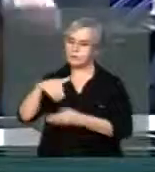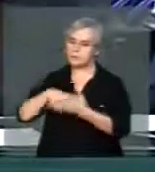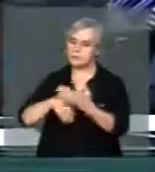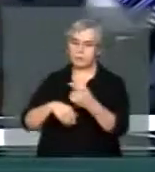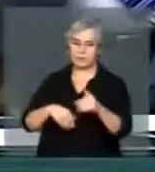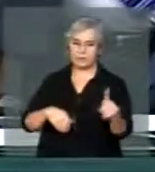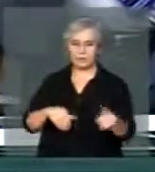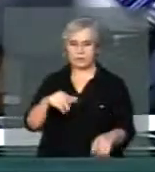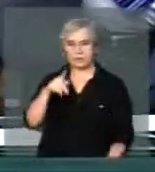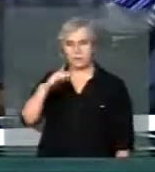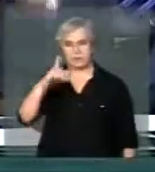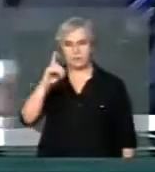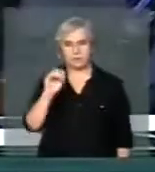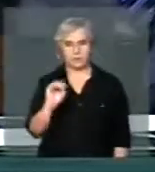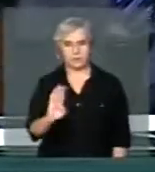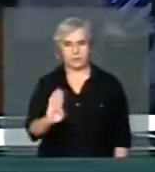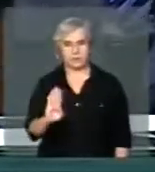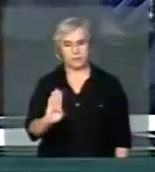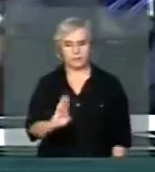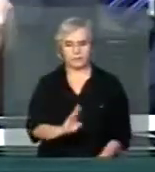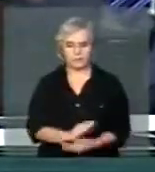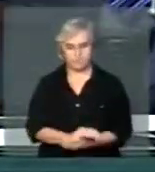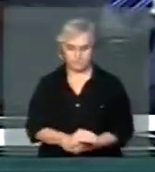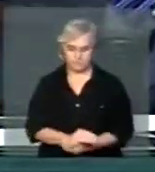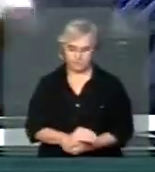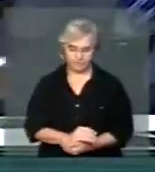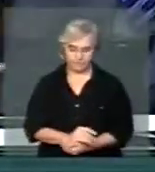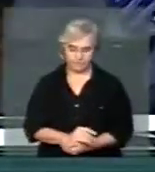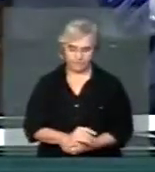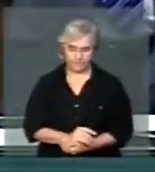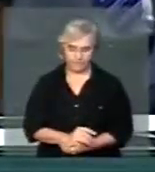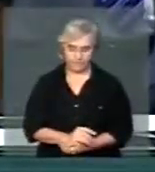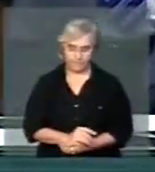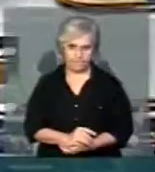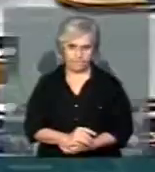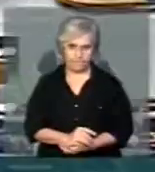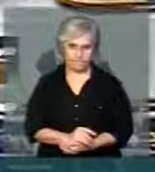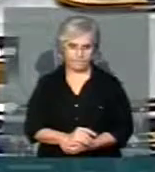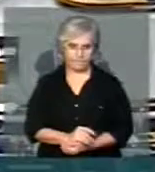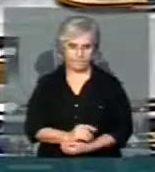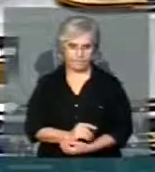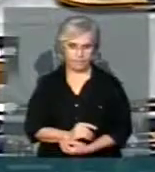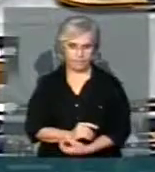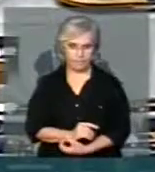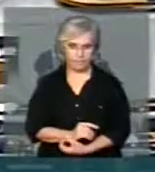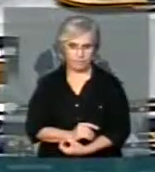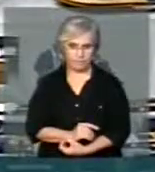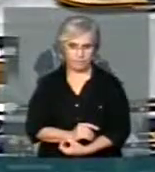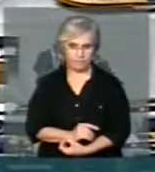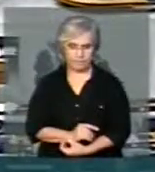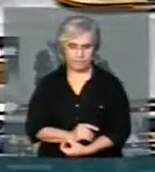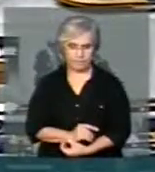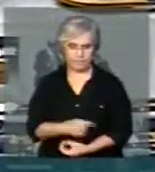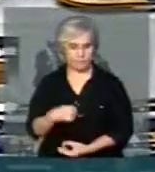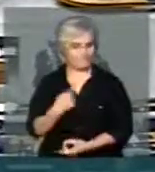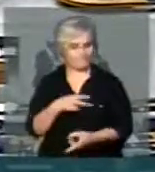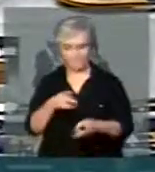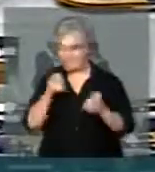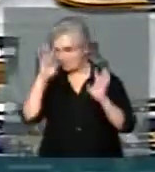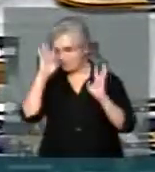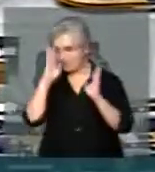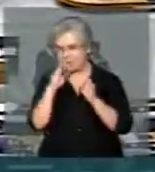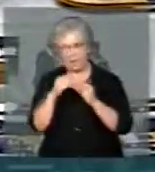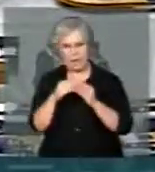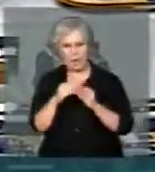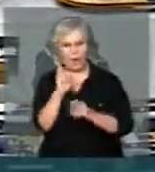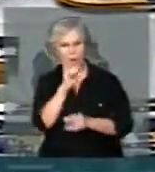Não, PCdoB. Senhor presidente, não conseguimos entender a necessidade